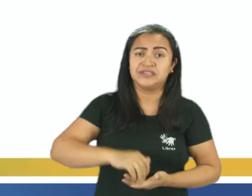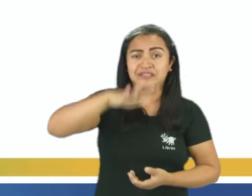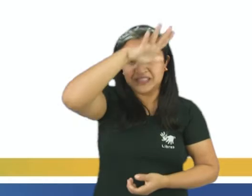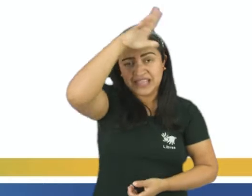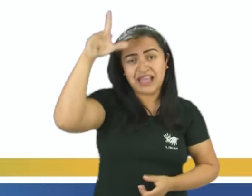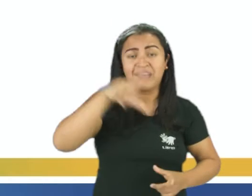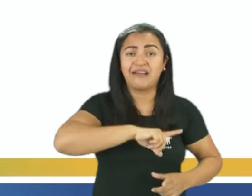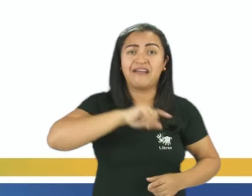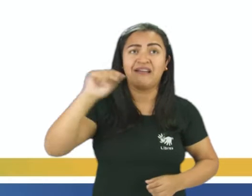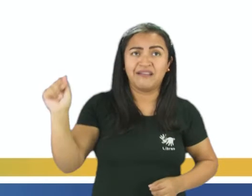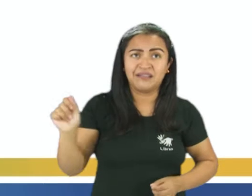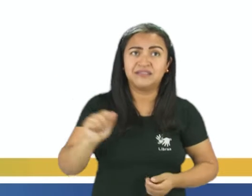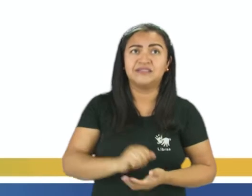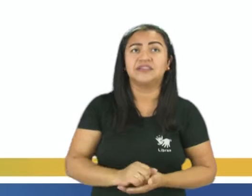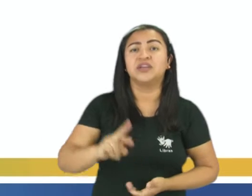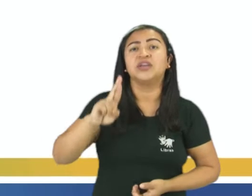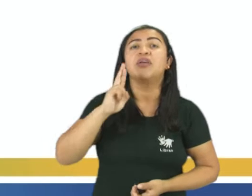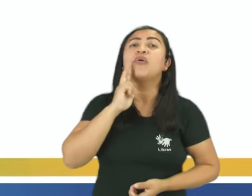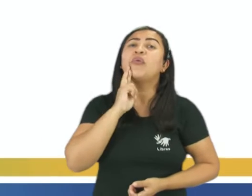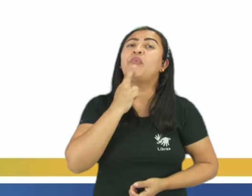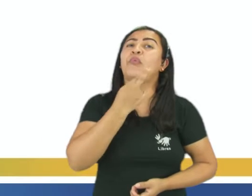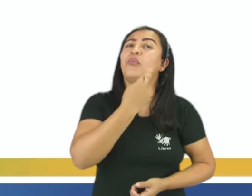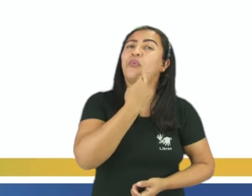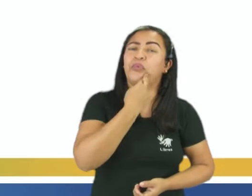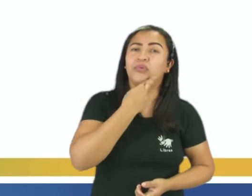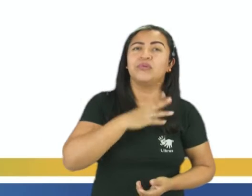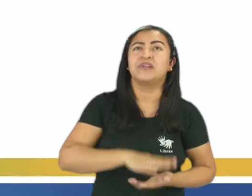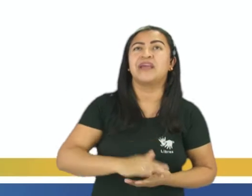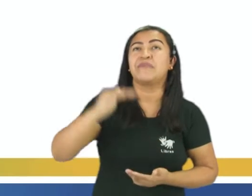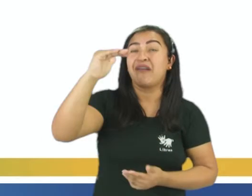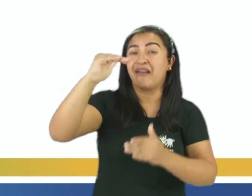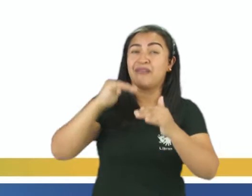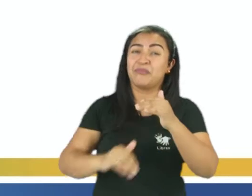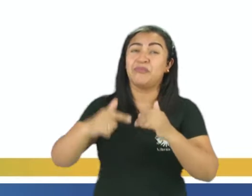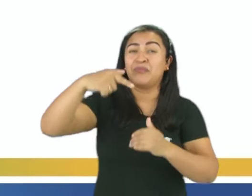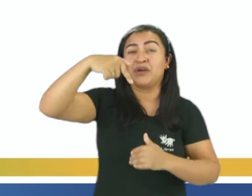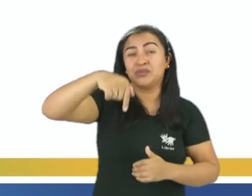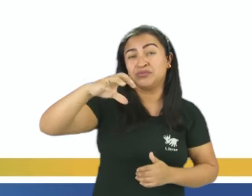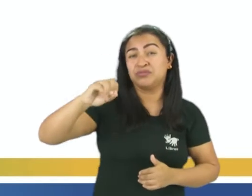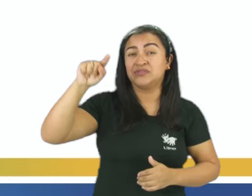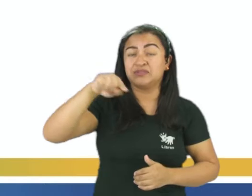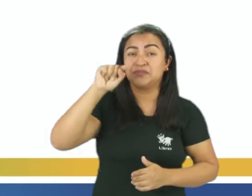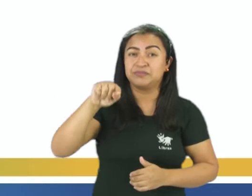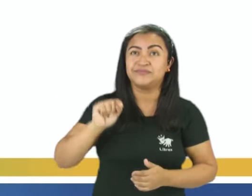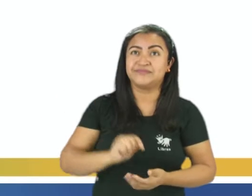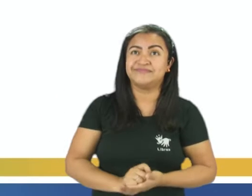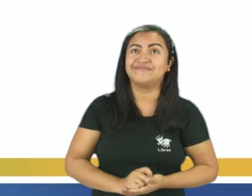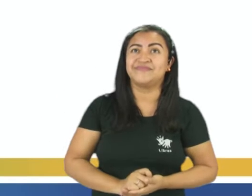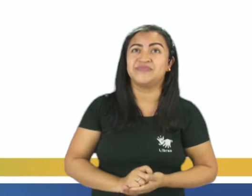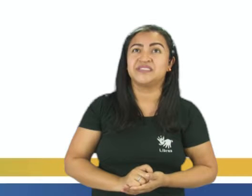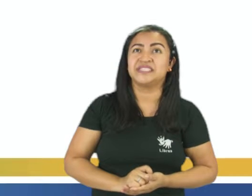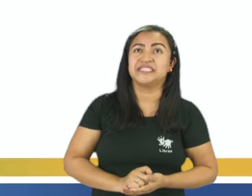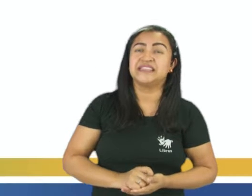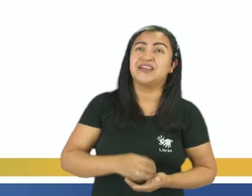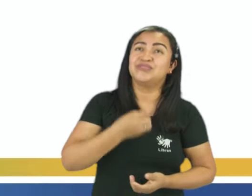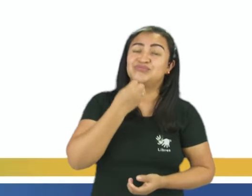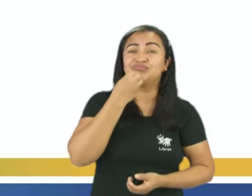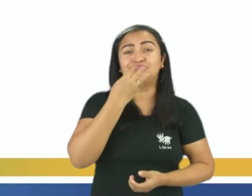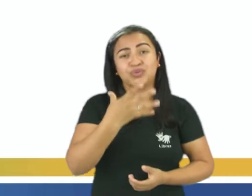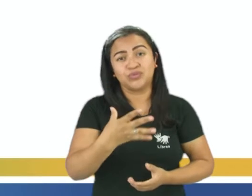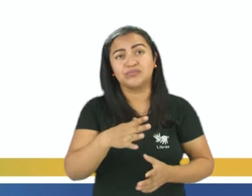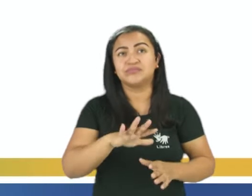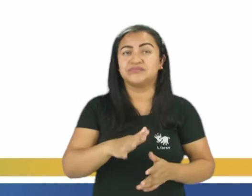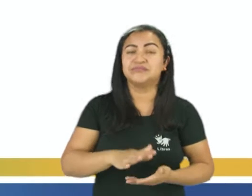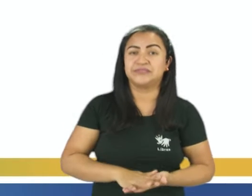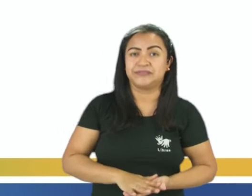oferecem coleta de esgotos abaixo dos 70%. Índice considerado satisfatório para o serviço.